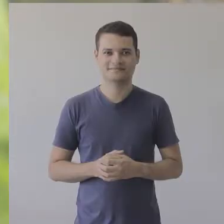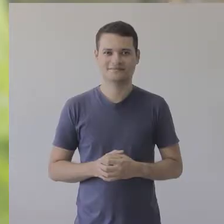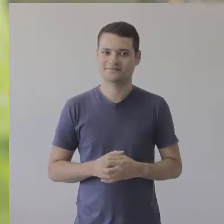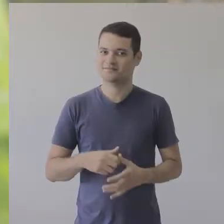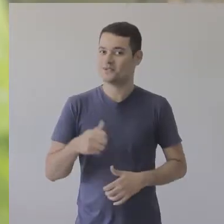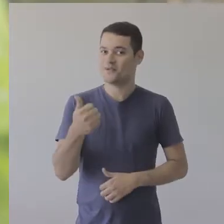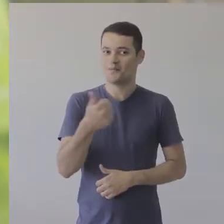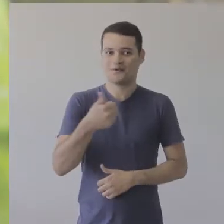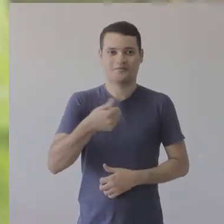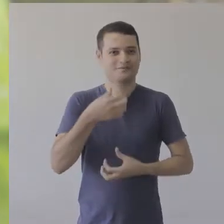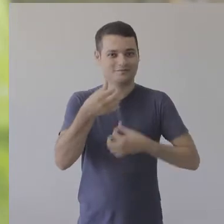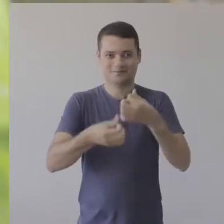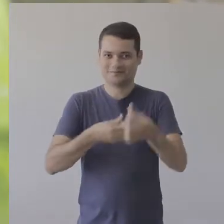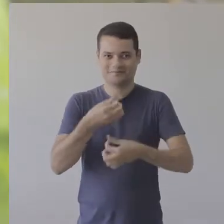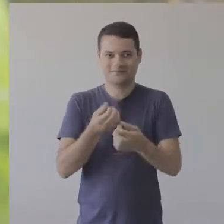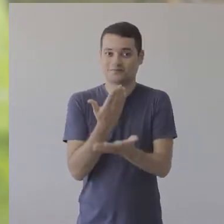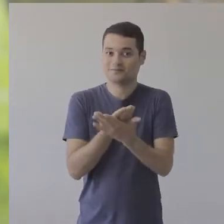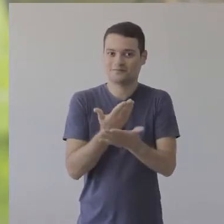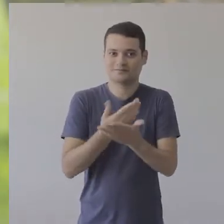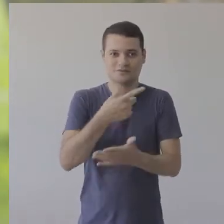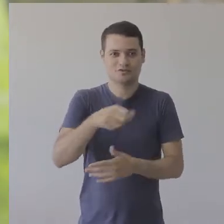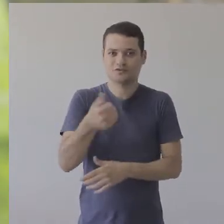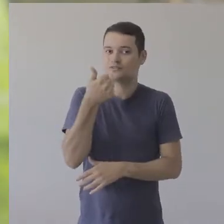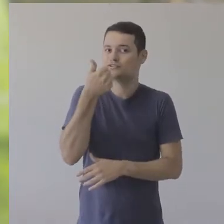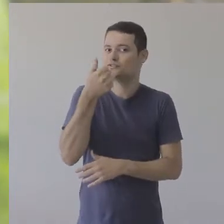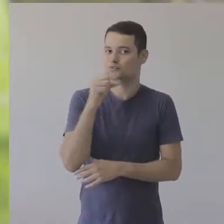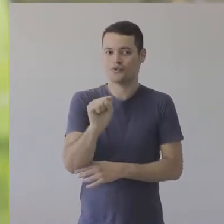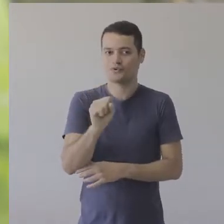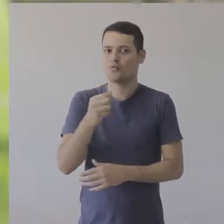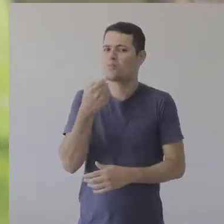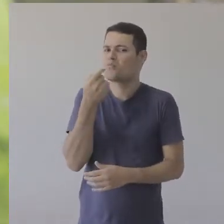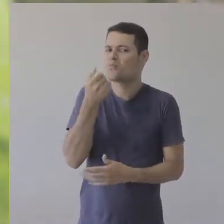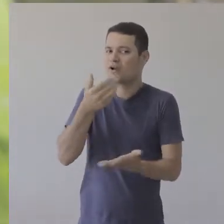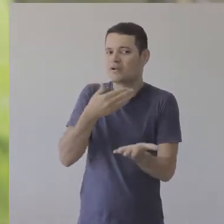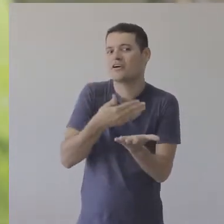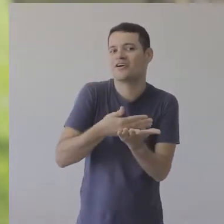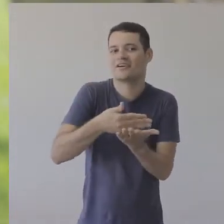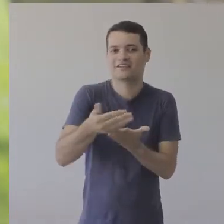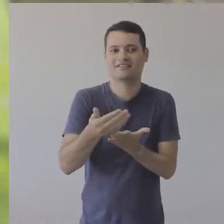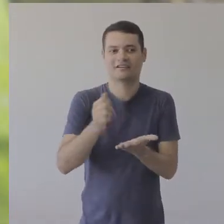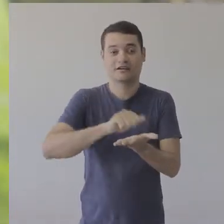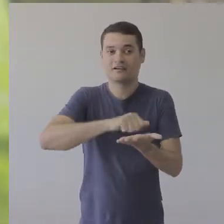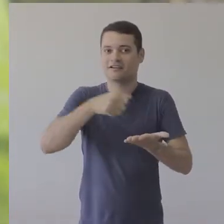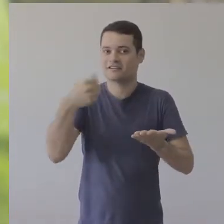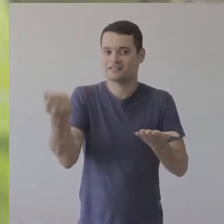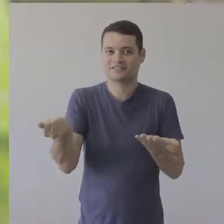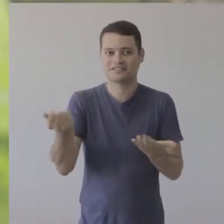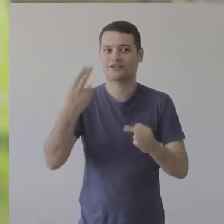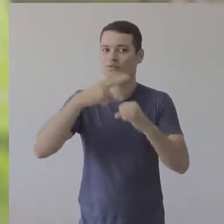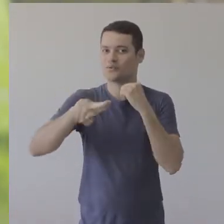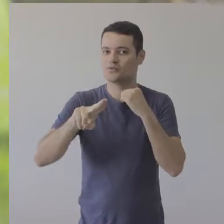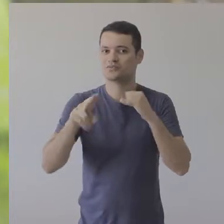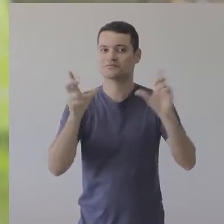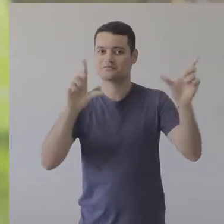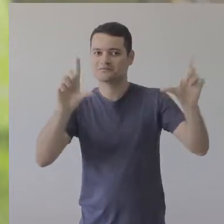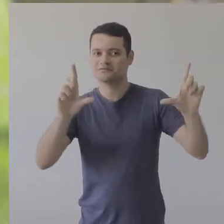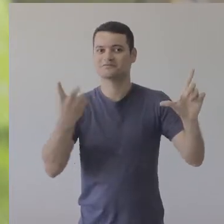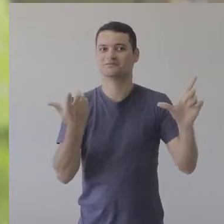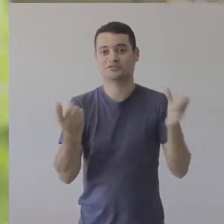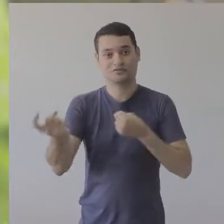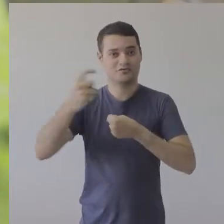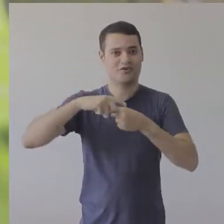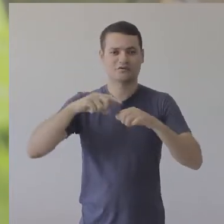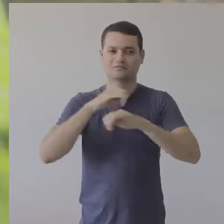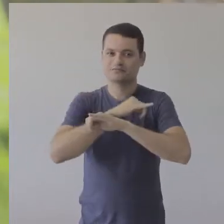O primeiro semestre letivo de 2018 já está quase começando e a agenda da TV UFES já está de volta para te